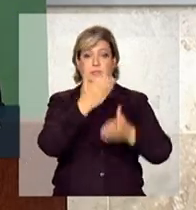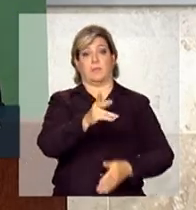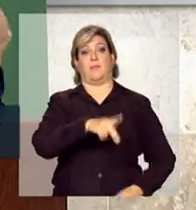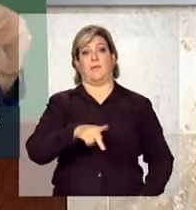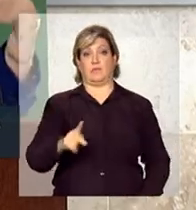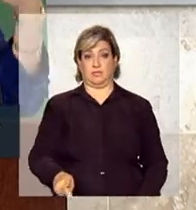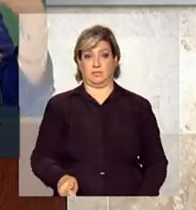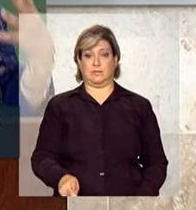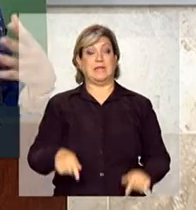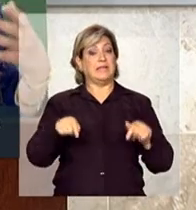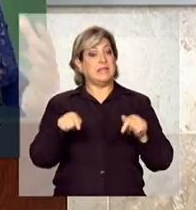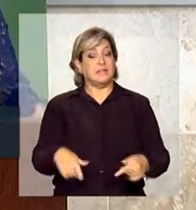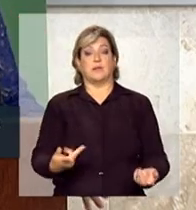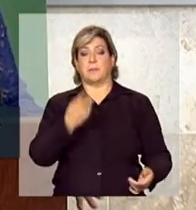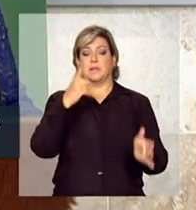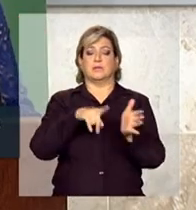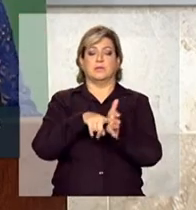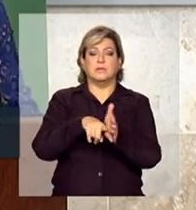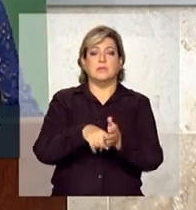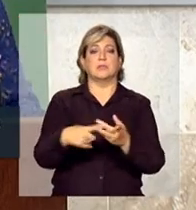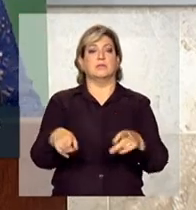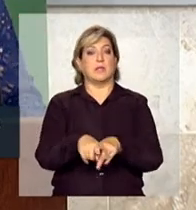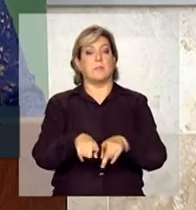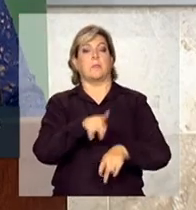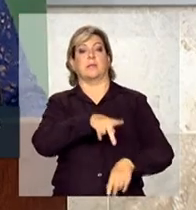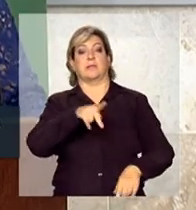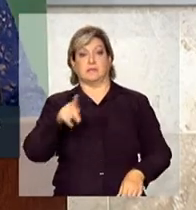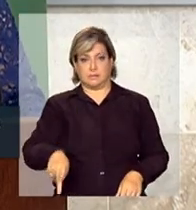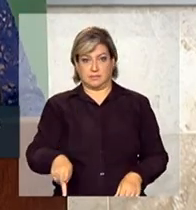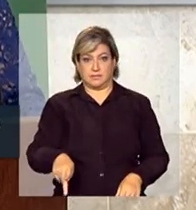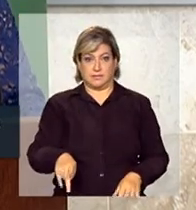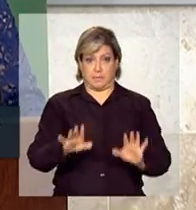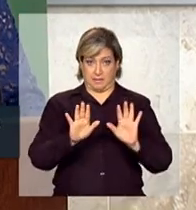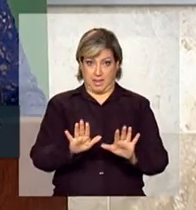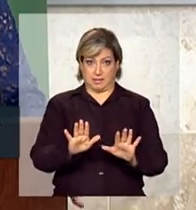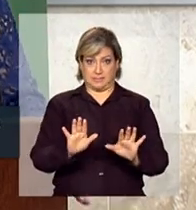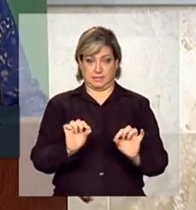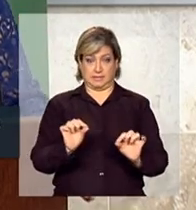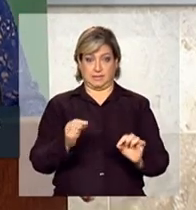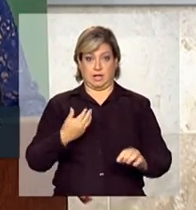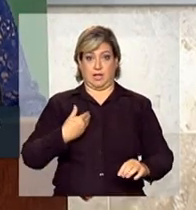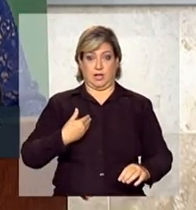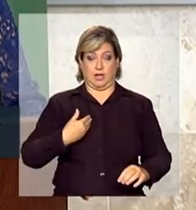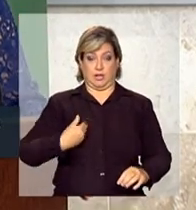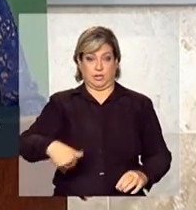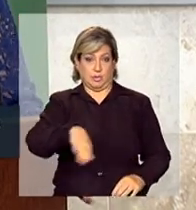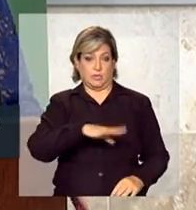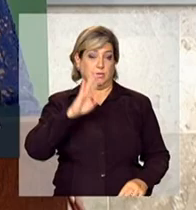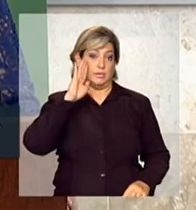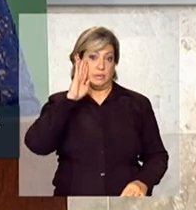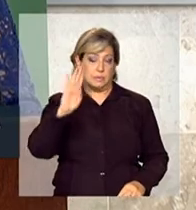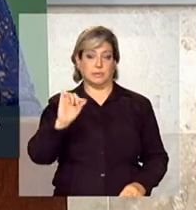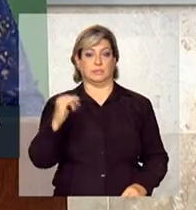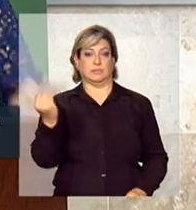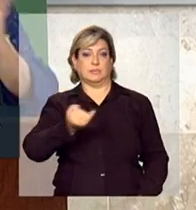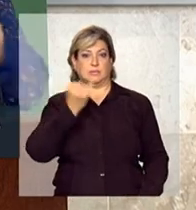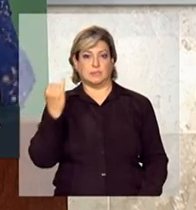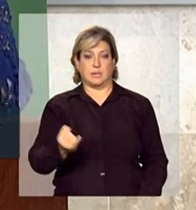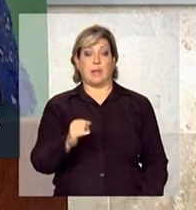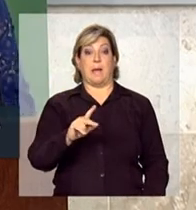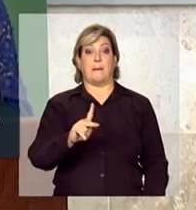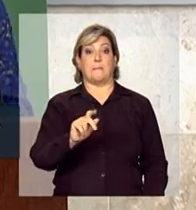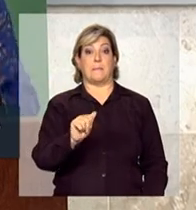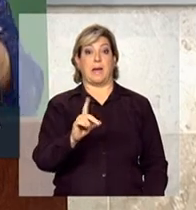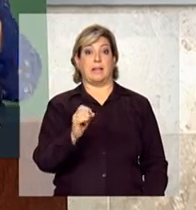Isso vale para o pesquisador e vale para o professor. Agora, implica necessariamente num padrão de